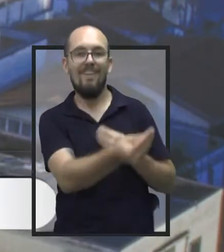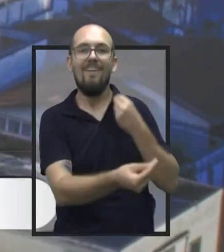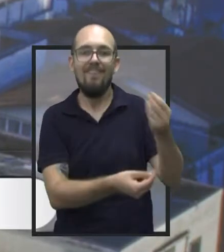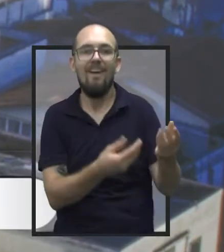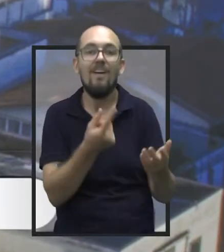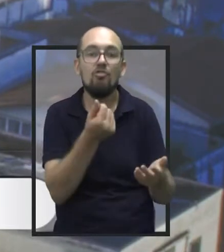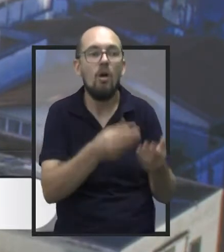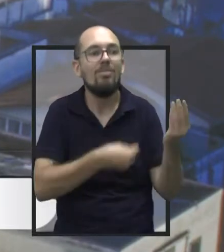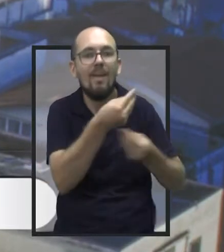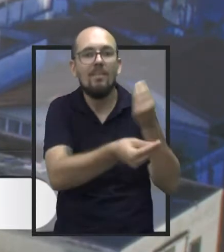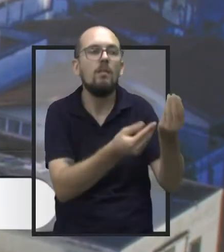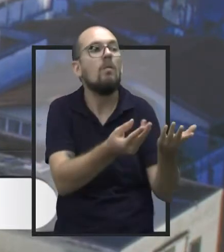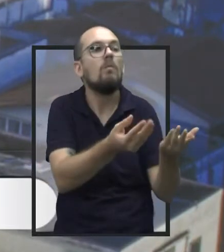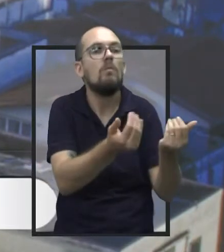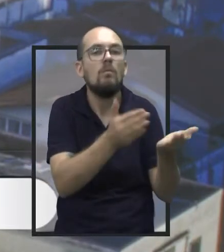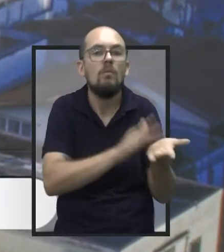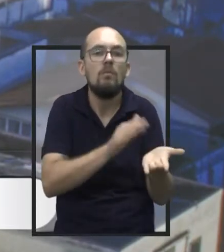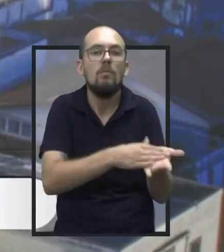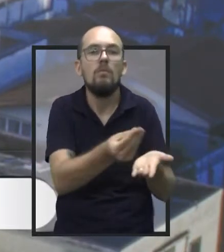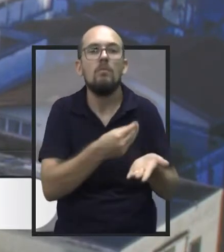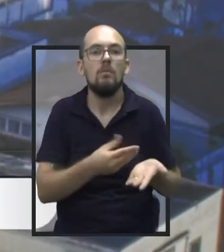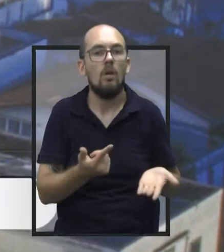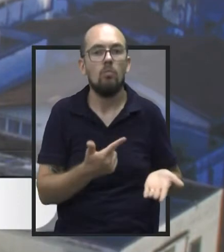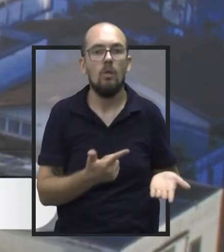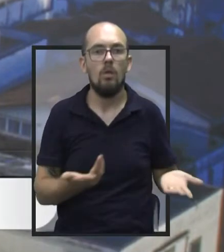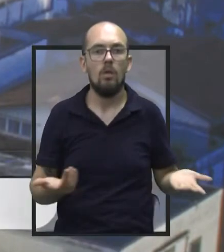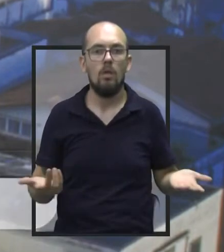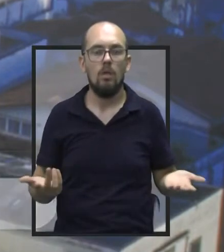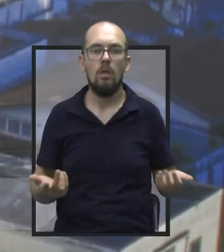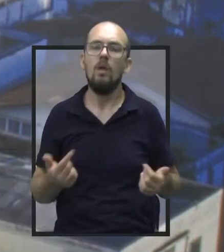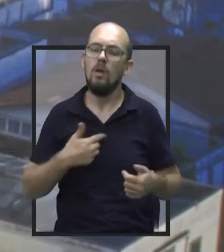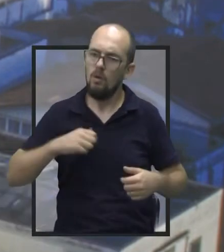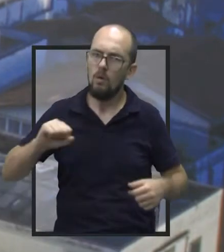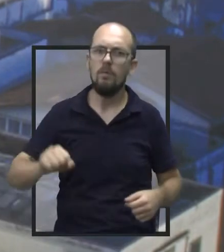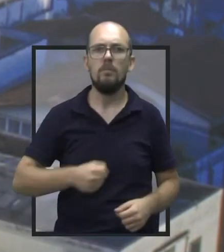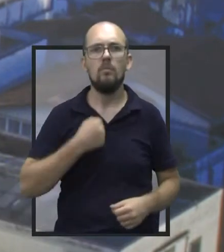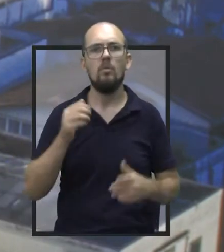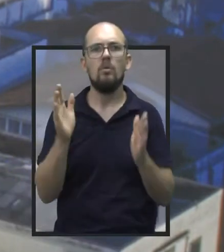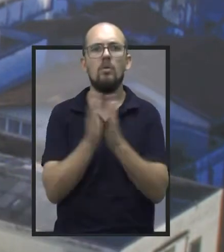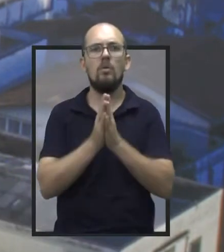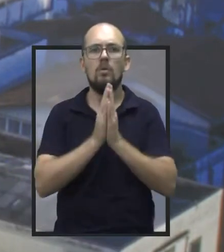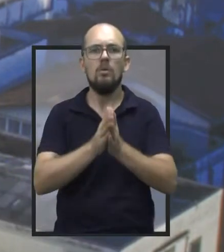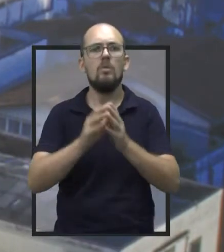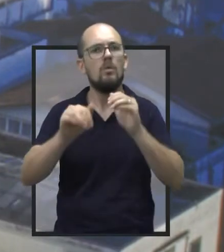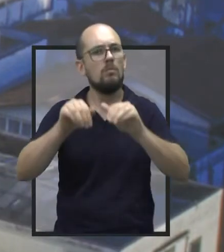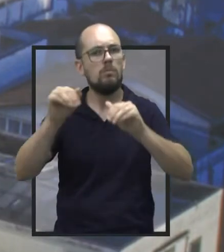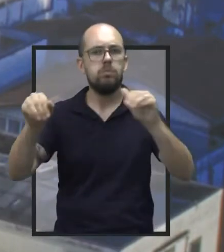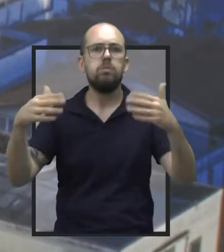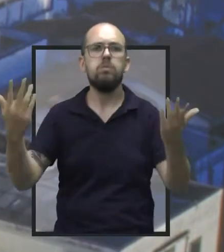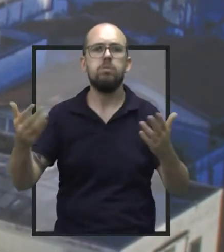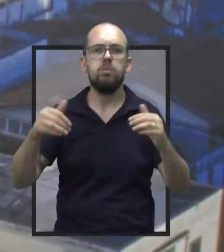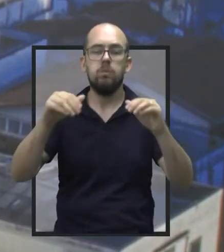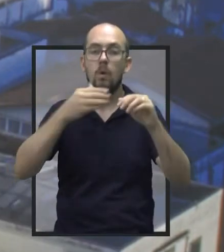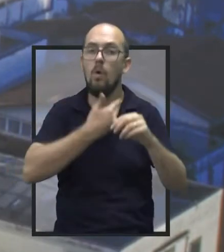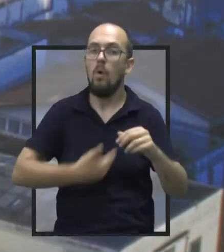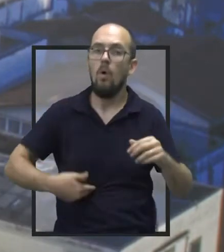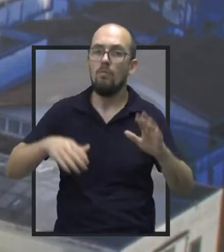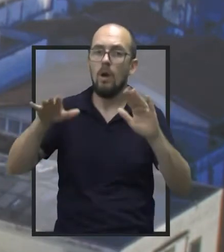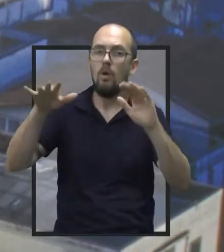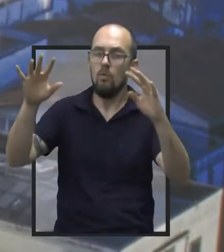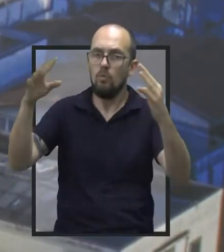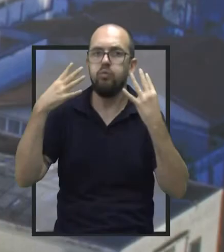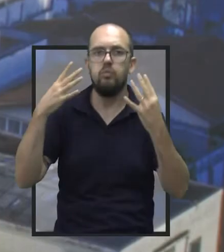profundamente indignada com isso e estou tentando chamar a atenção do governo, do Estado, para que